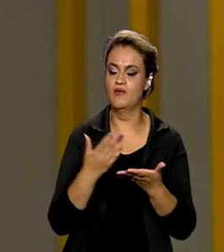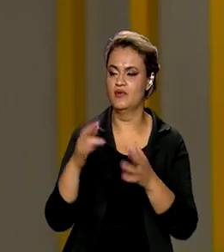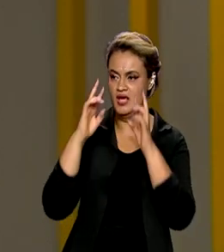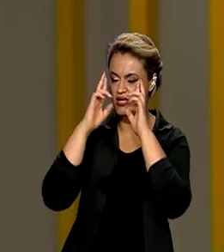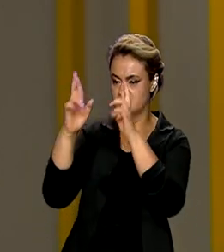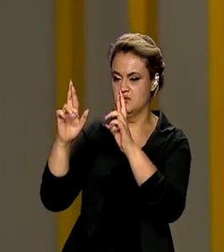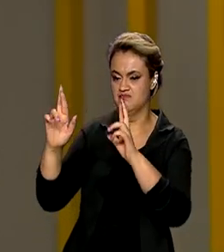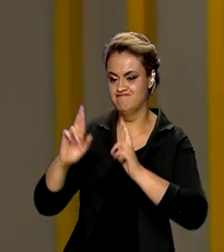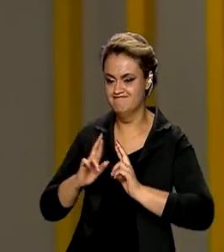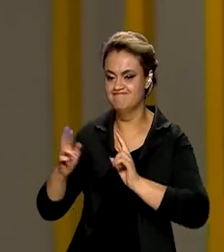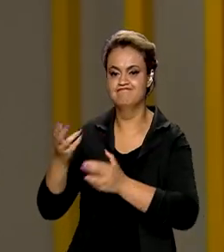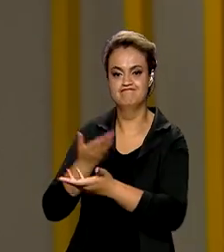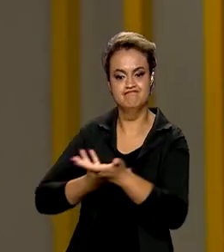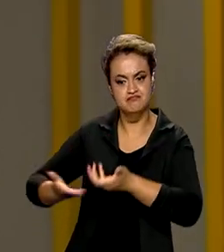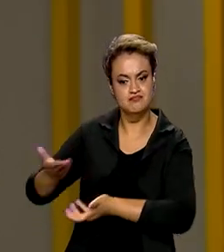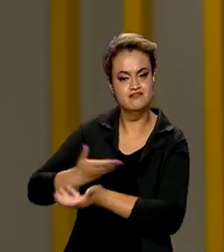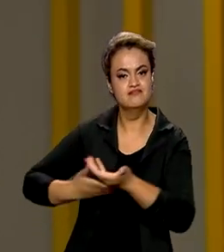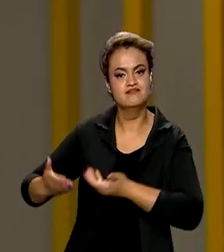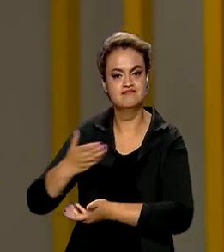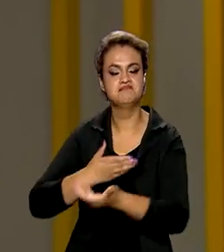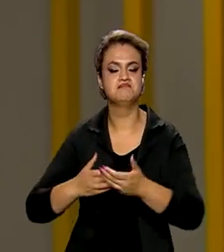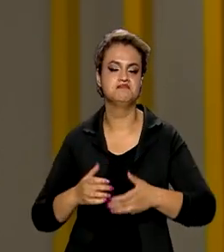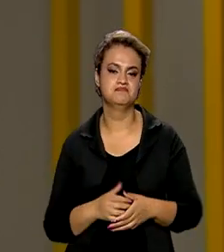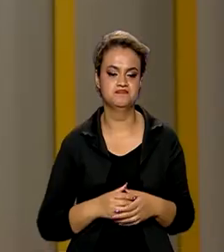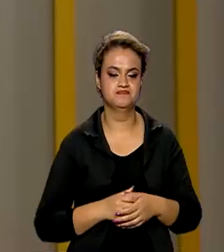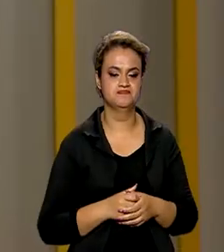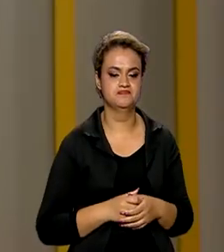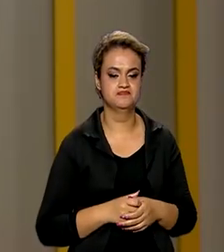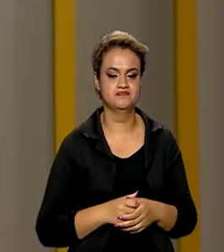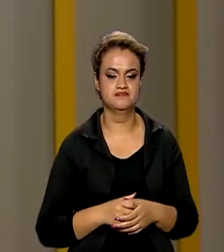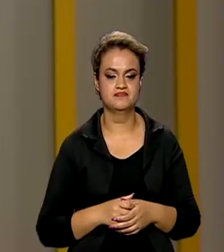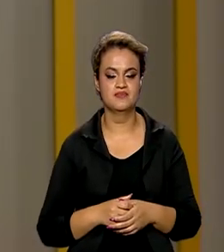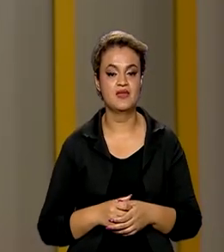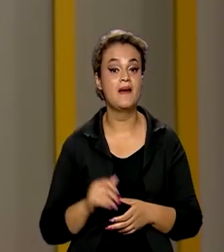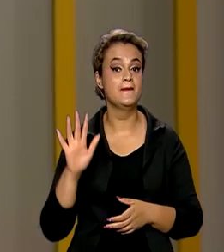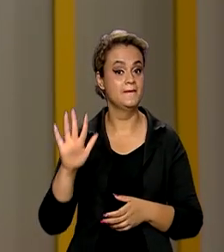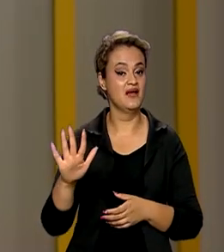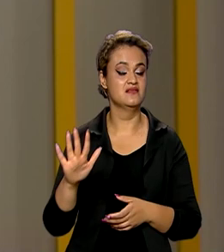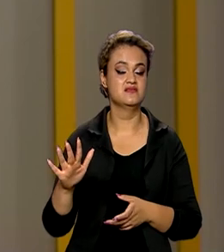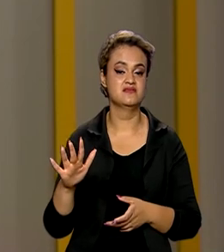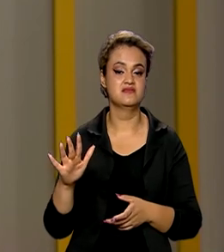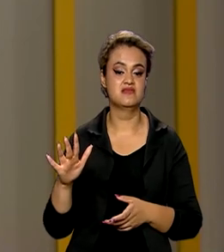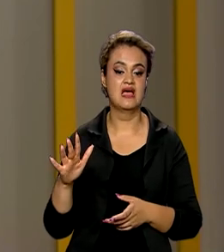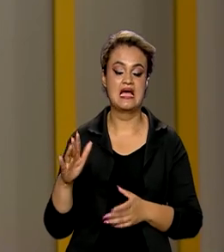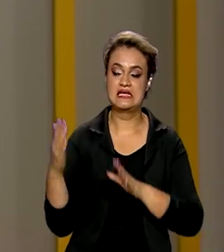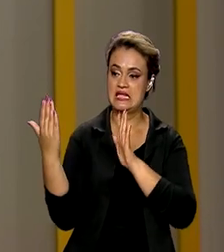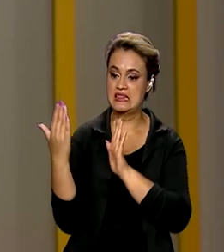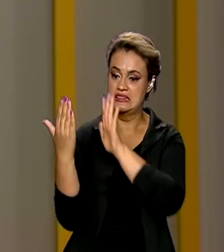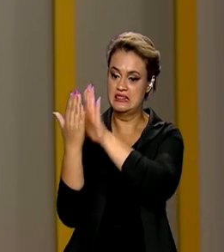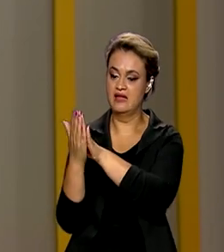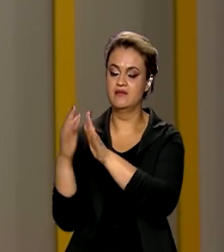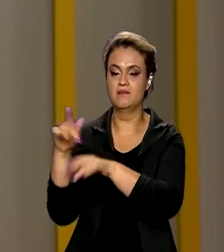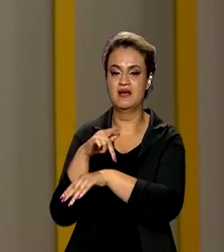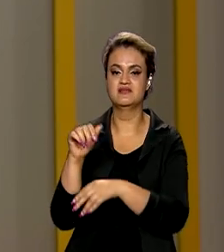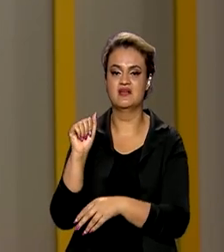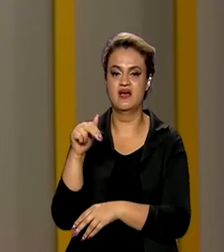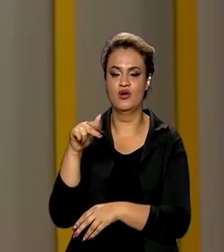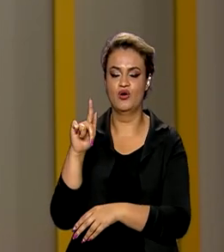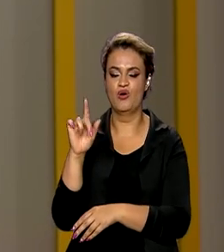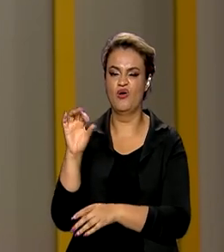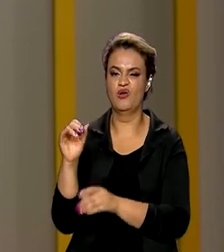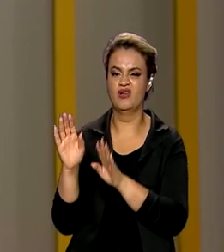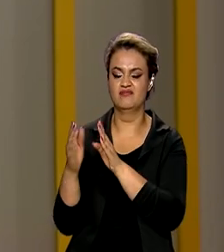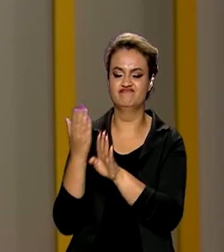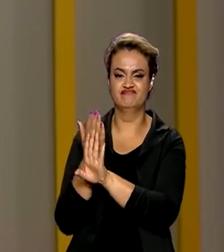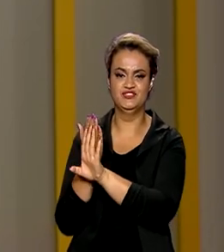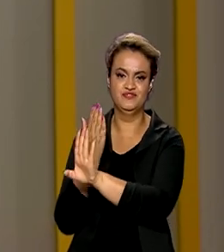e as relações diplomáticas e comerciais só aumentaram. Mas nos últimos anos, a aproximação com Angola foi esfriada